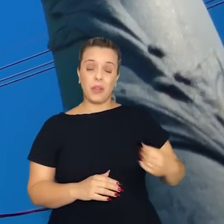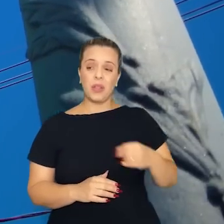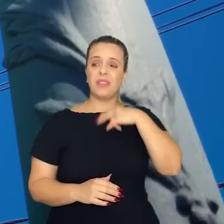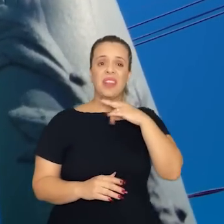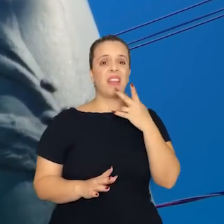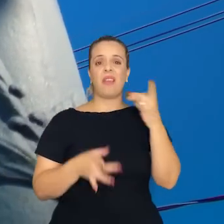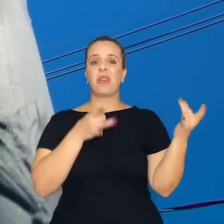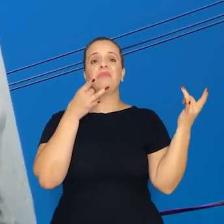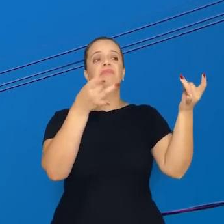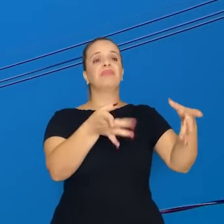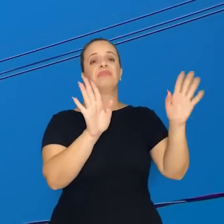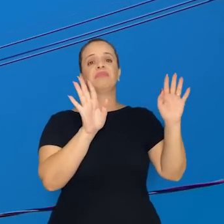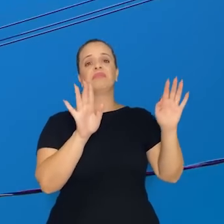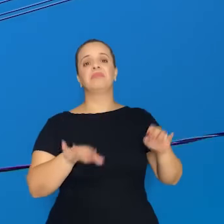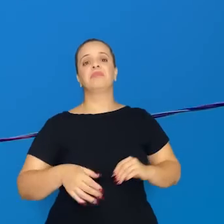largam de mão.